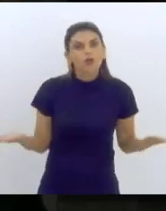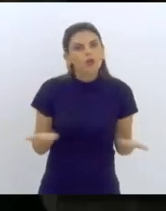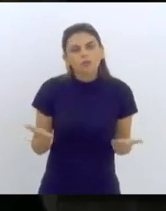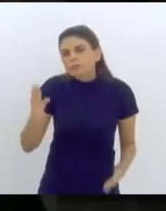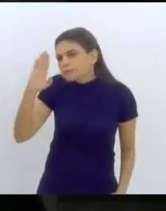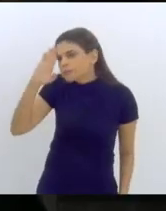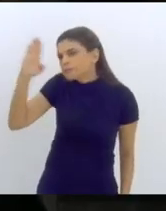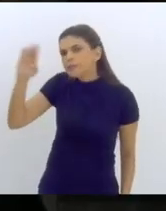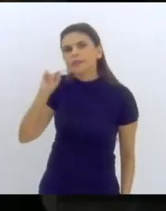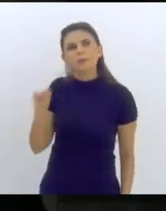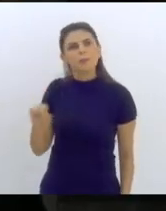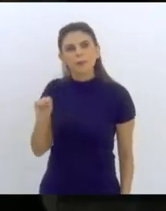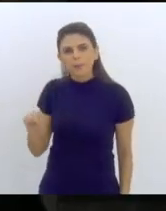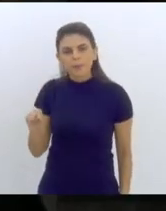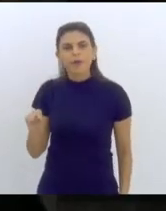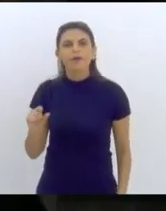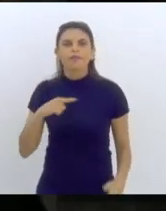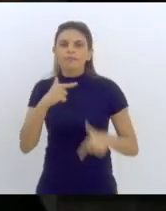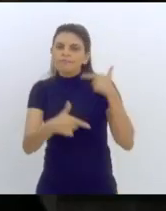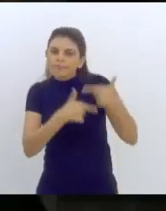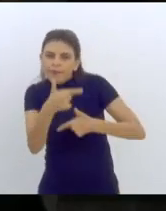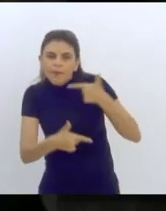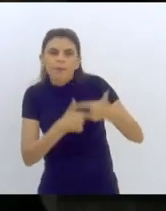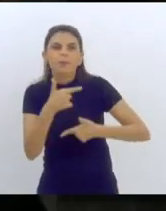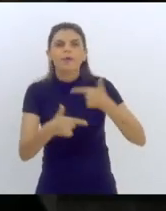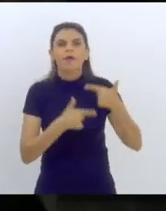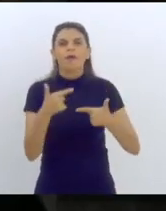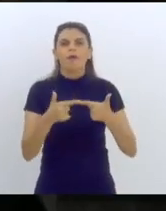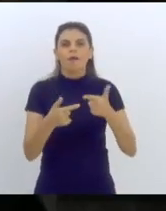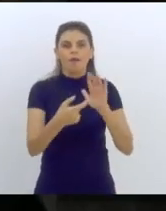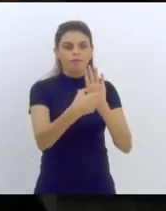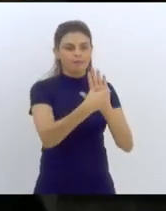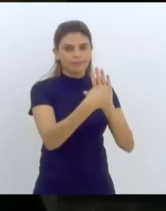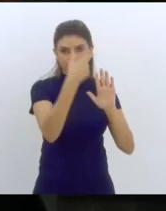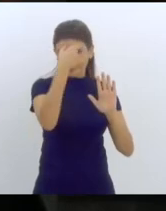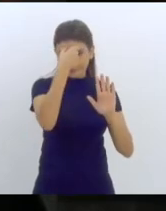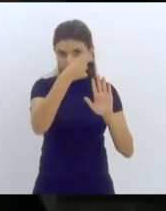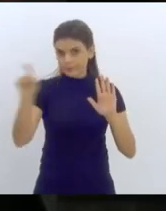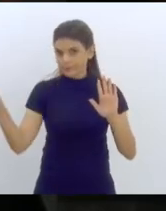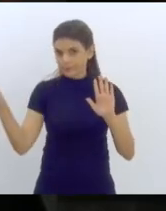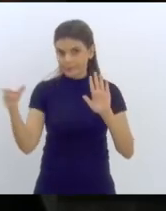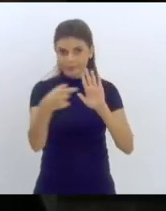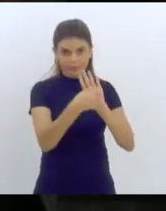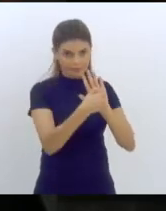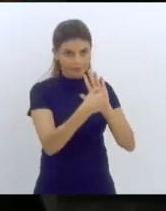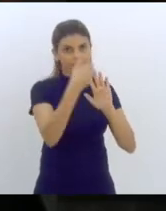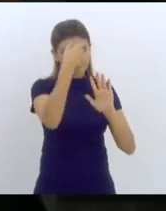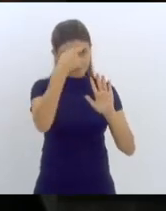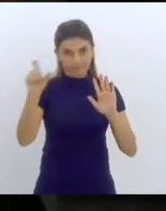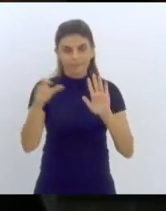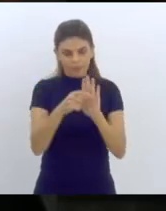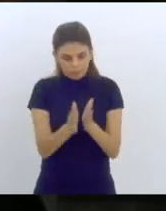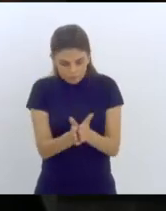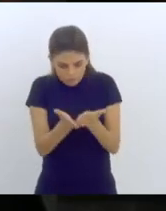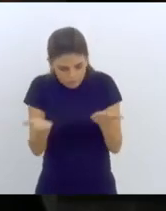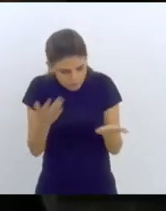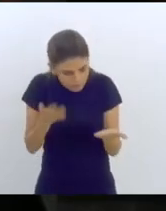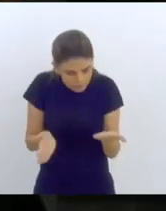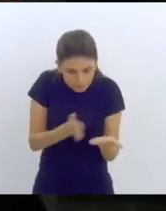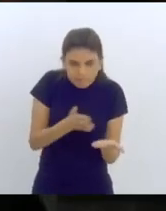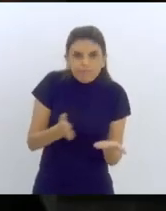principalmente, função da inteligência artificial, vive em um